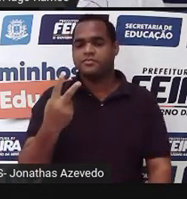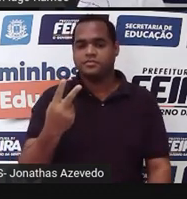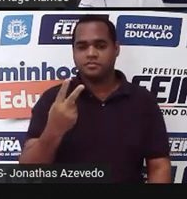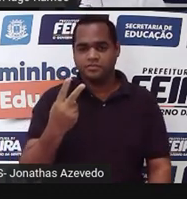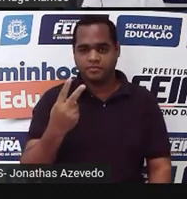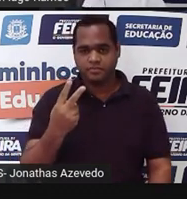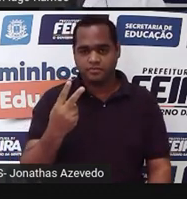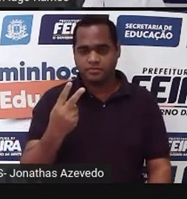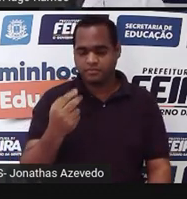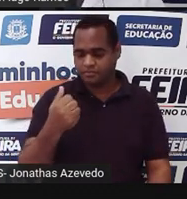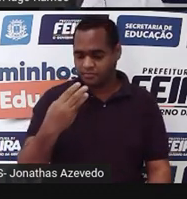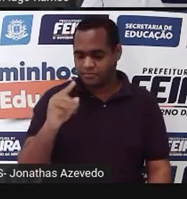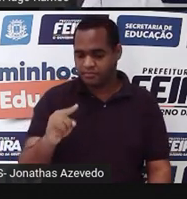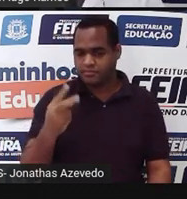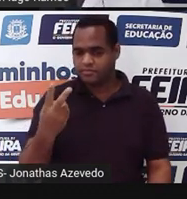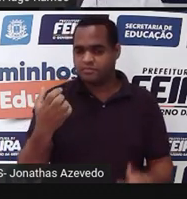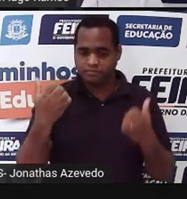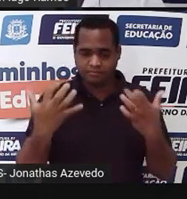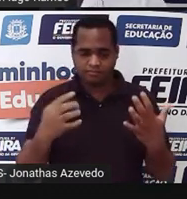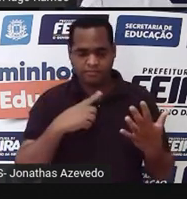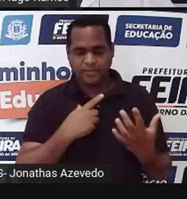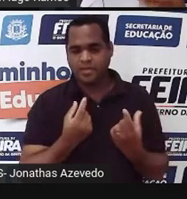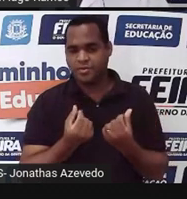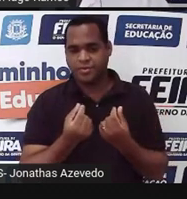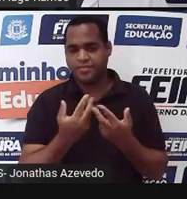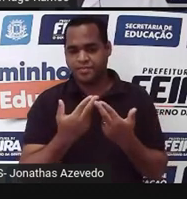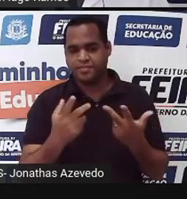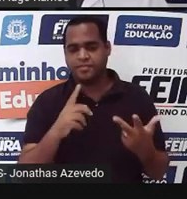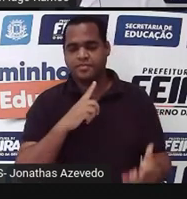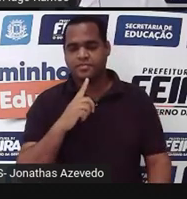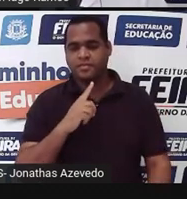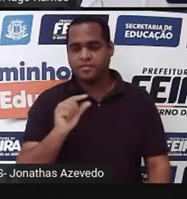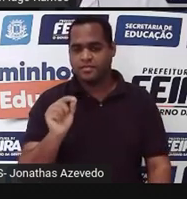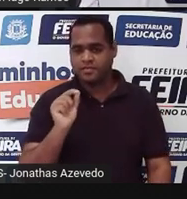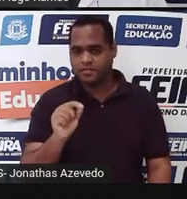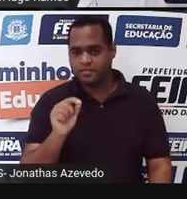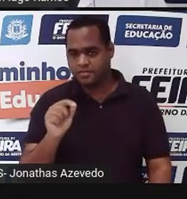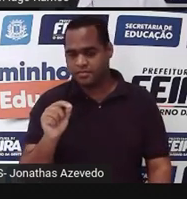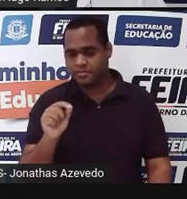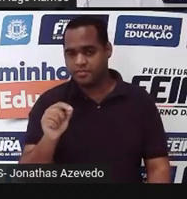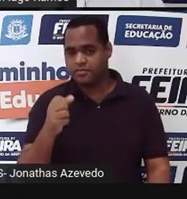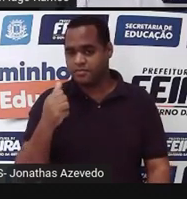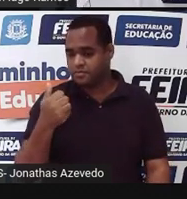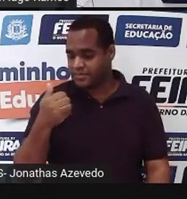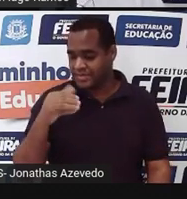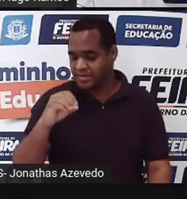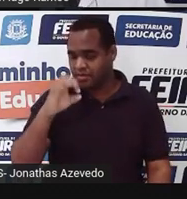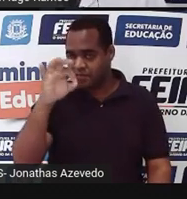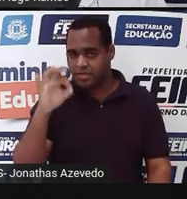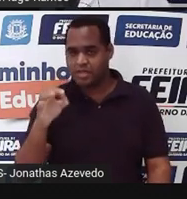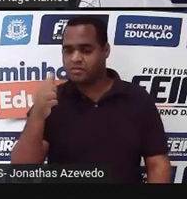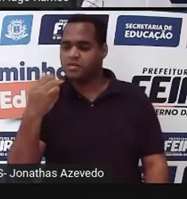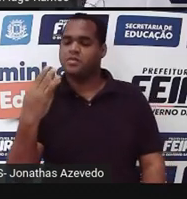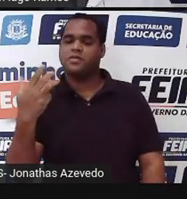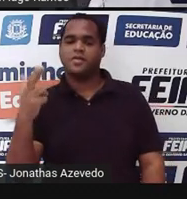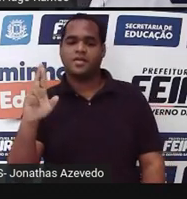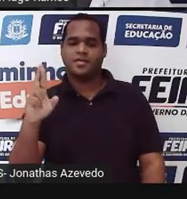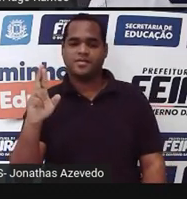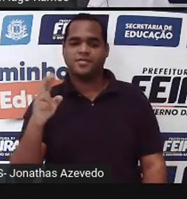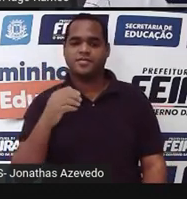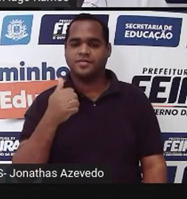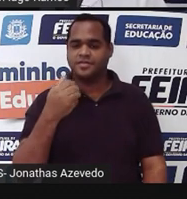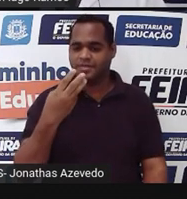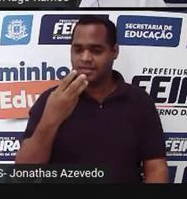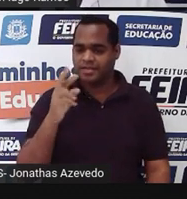Se a gente estivesse falando de uma situação que envolve dinheiro, 10% de 132 reais seria 13